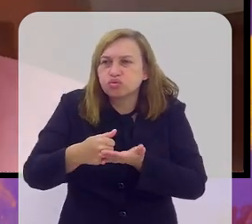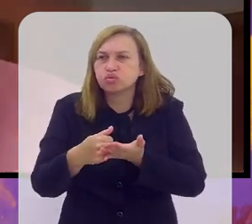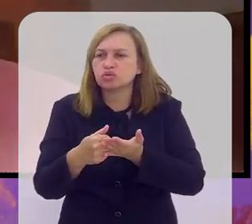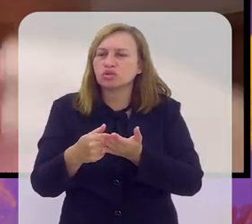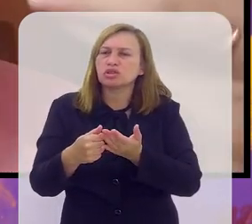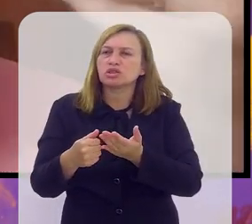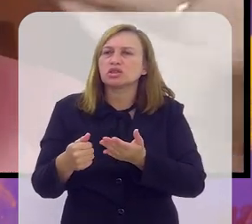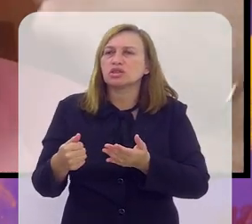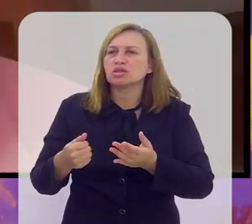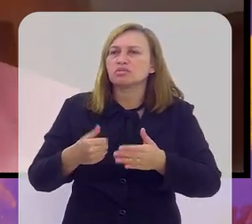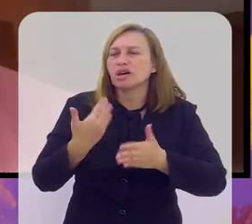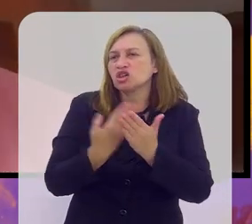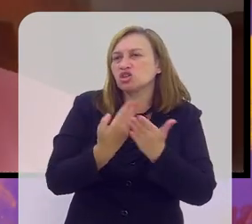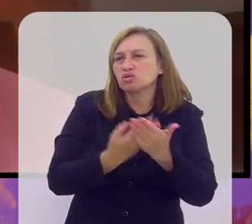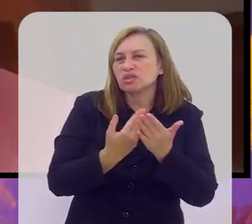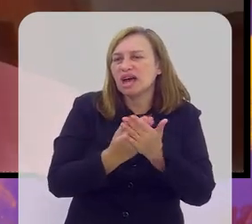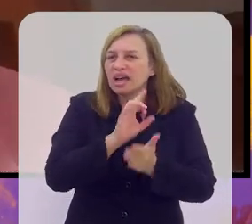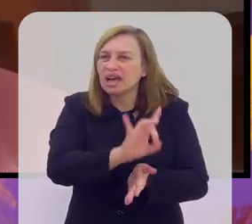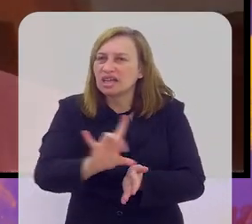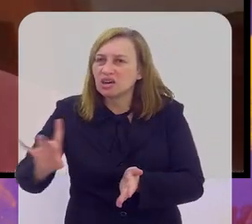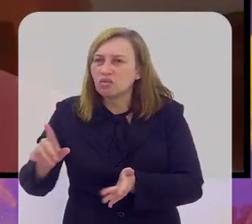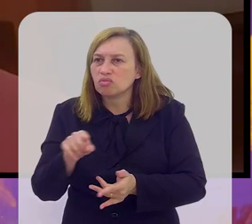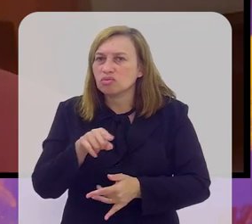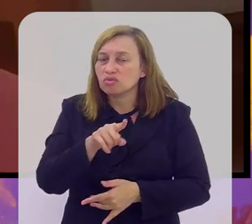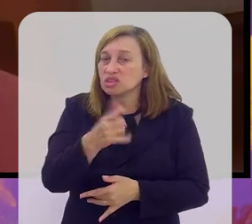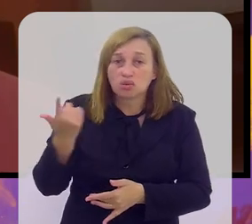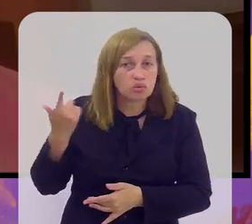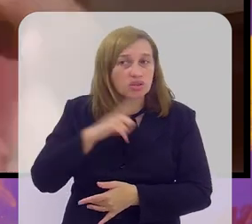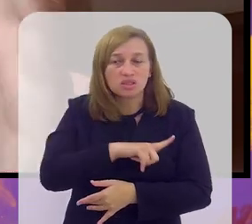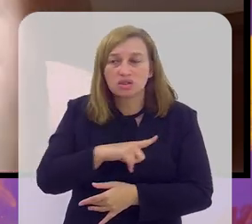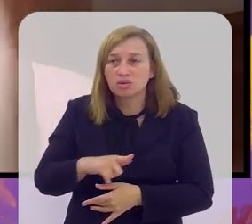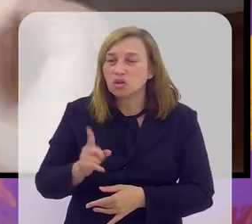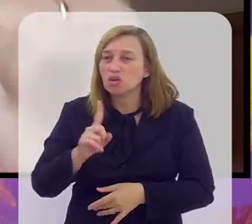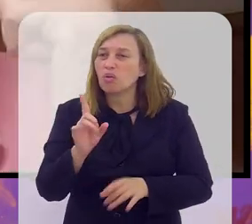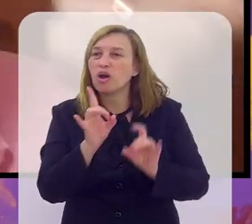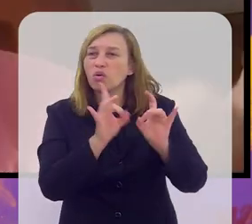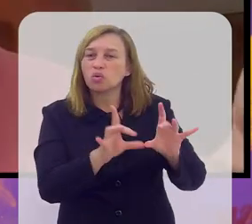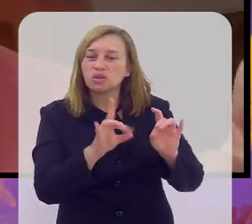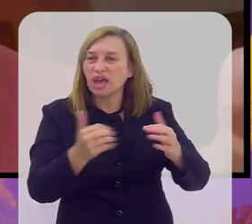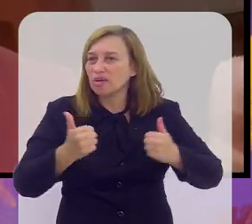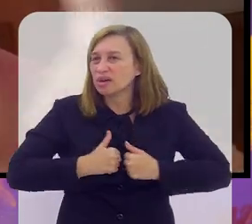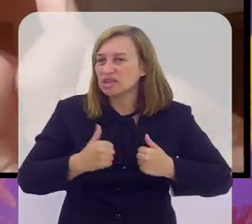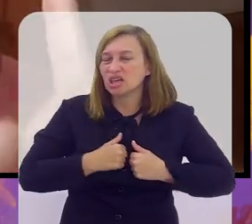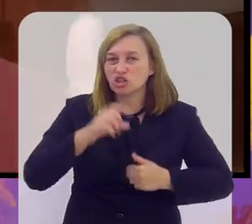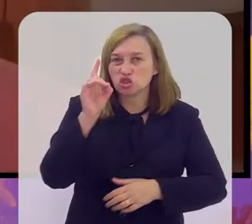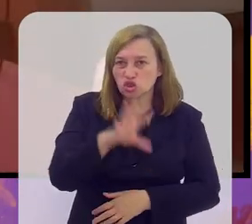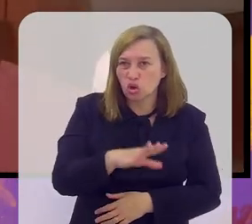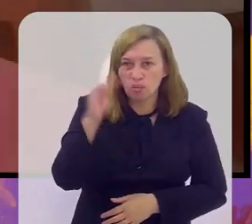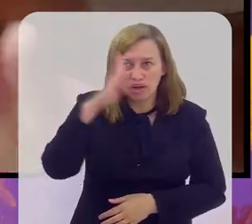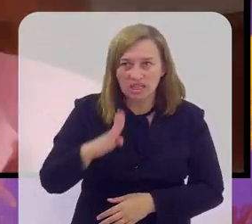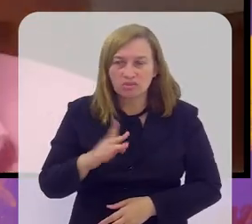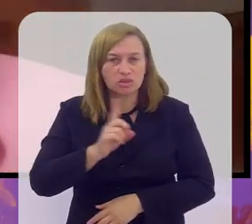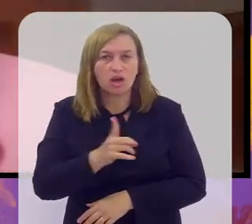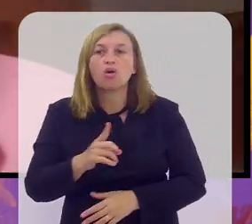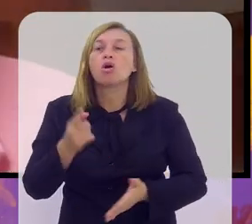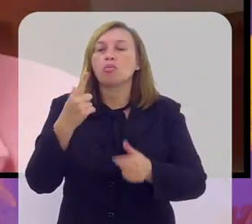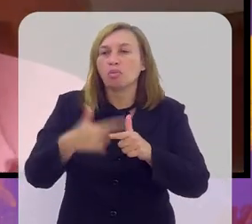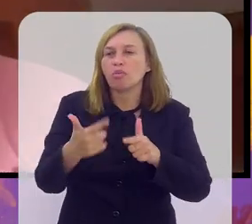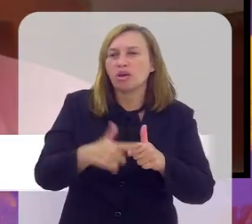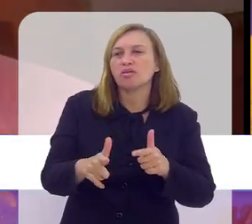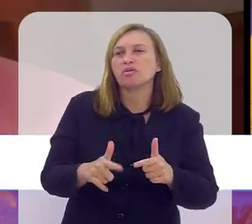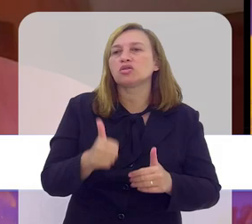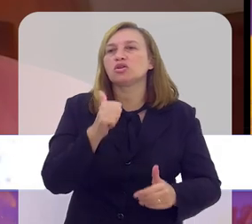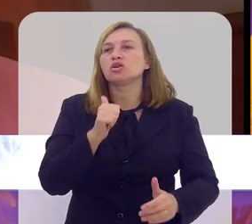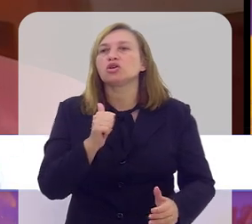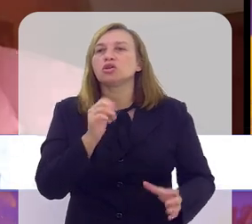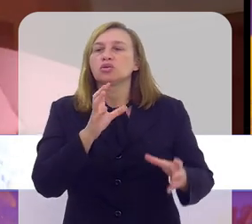para estudar cada movimento dos seus jogadores e você não chegou a esse estágio. Não é o técnico brasileiro somente. A gente tem um problema